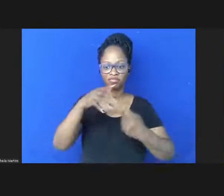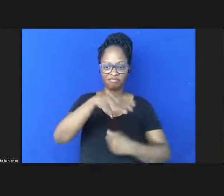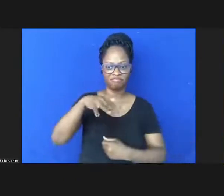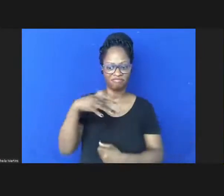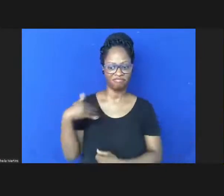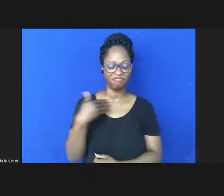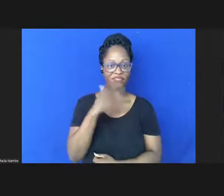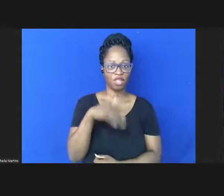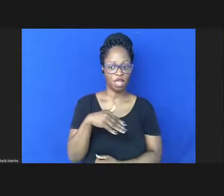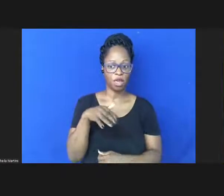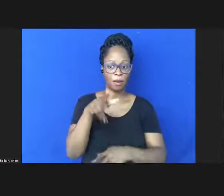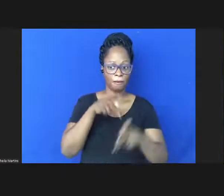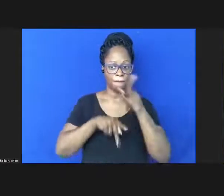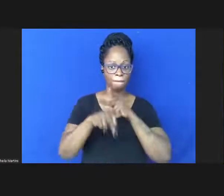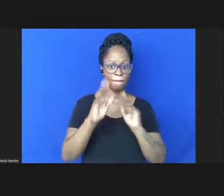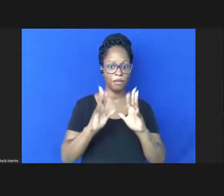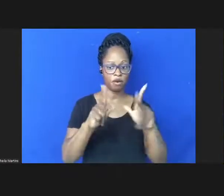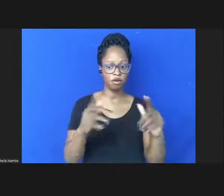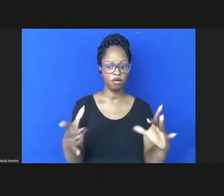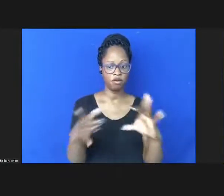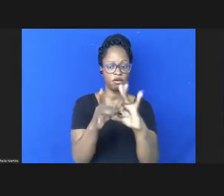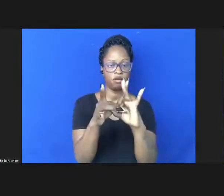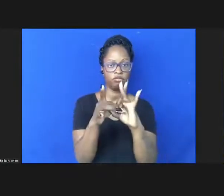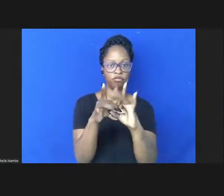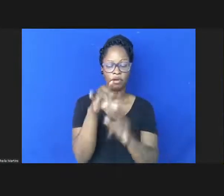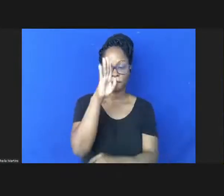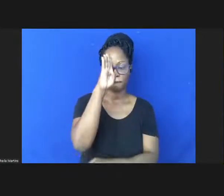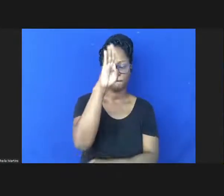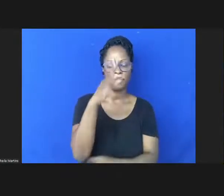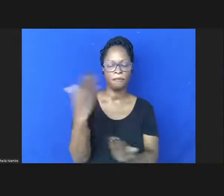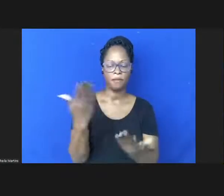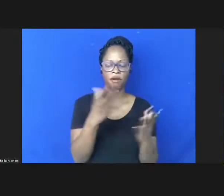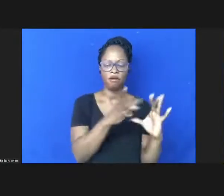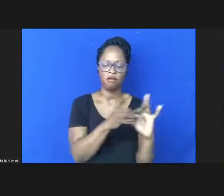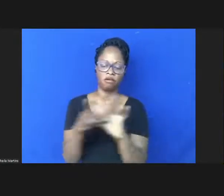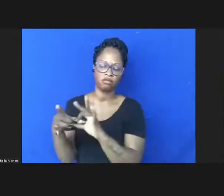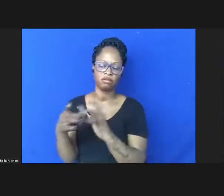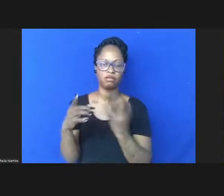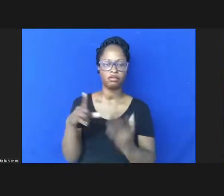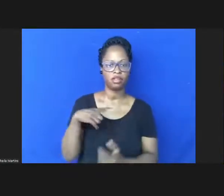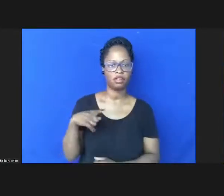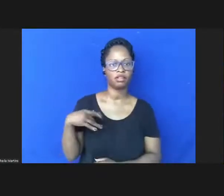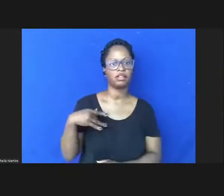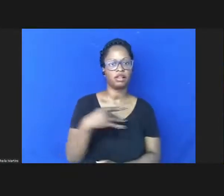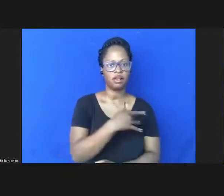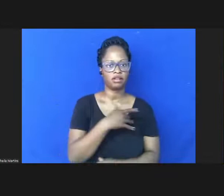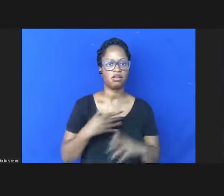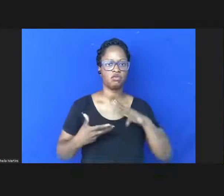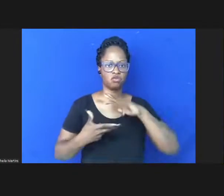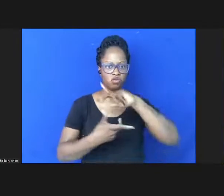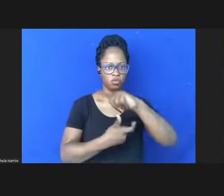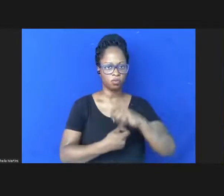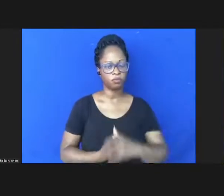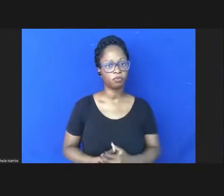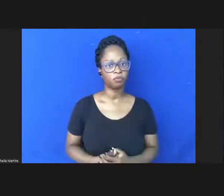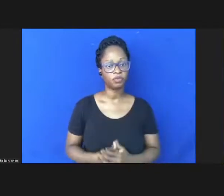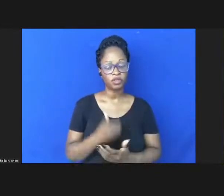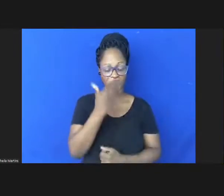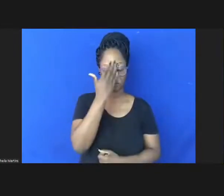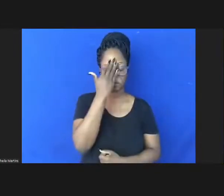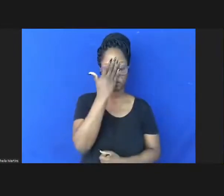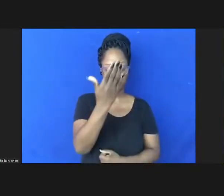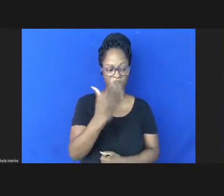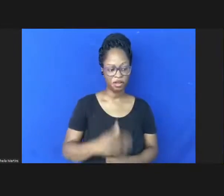integração como palavra-chave nesse contexto da saúde planetária muito obrigado